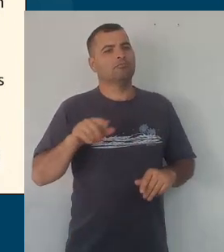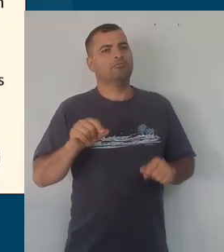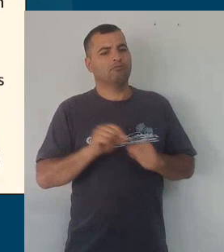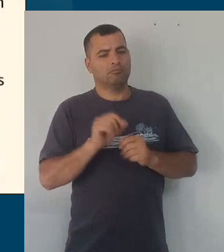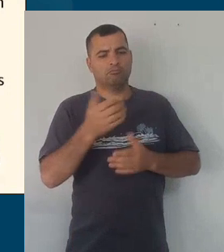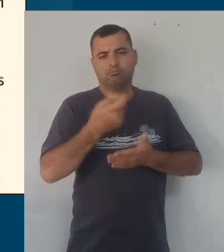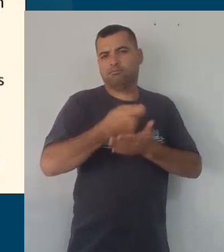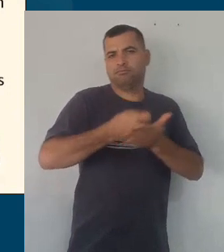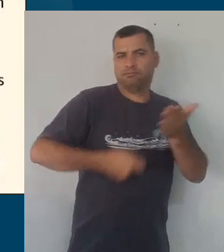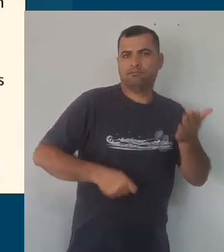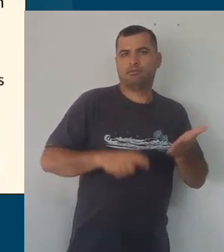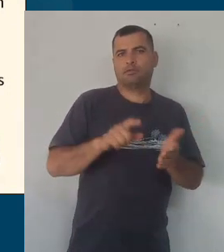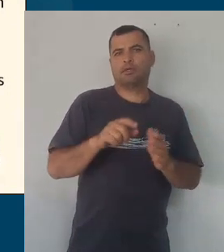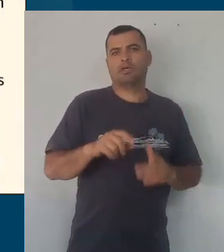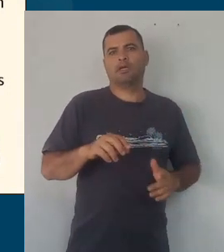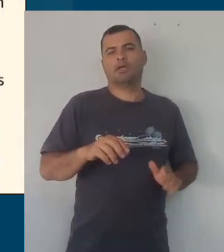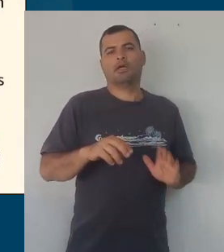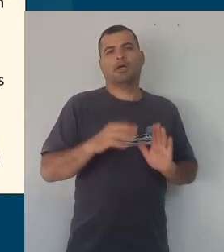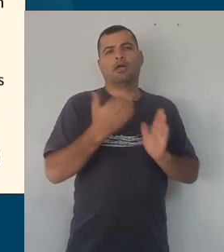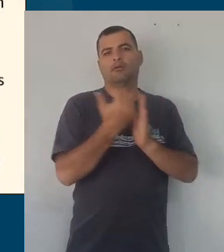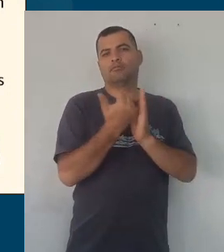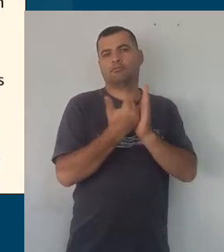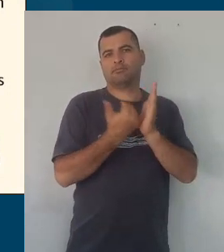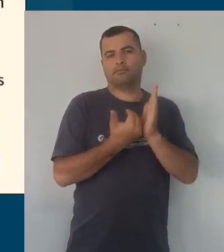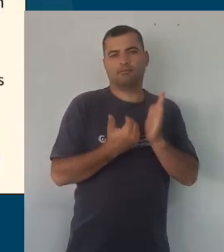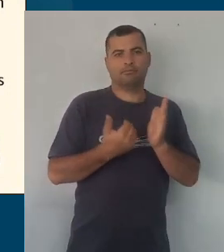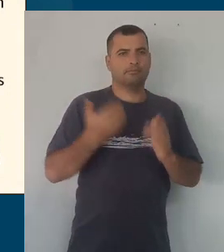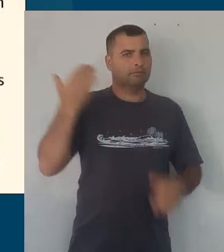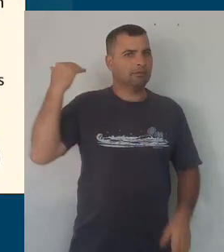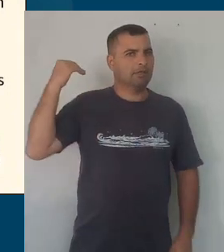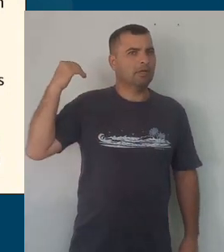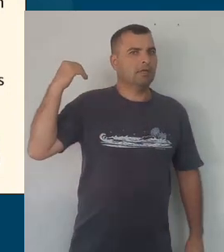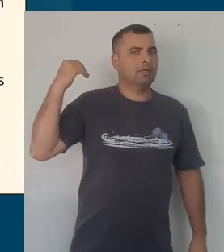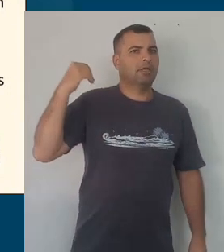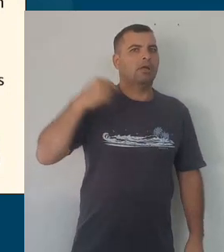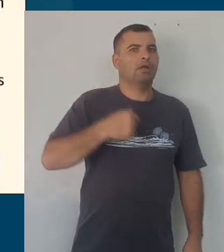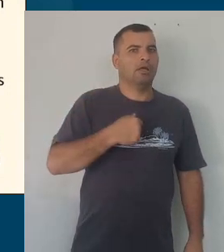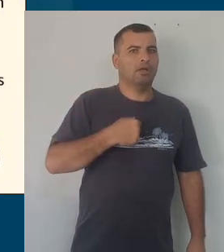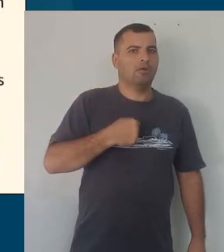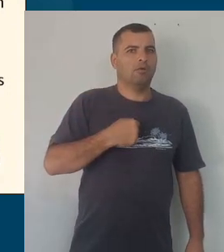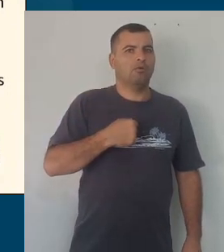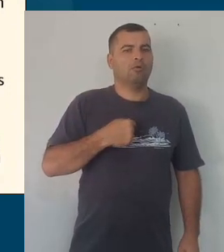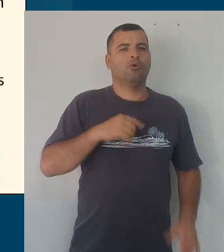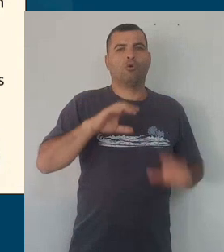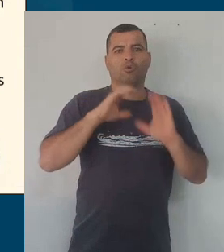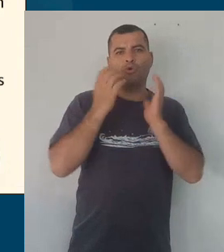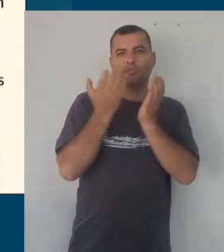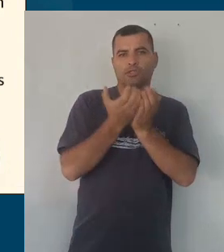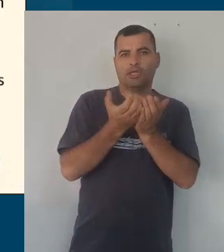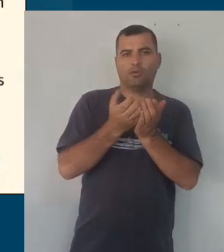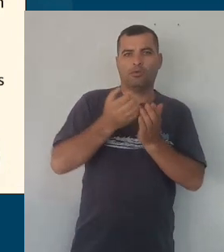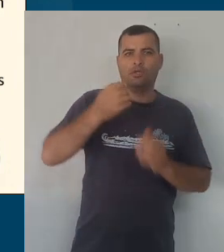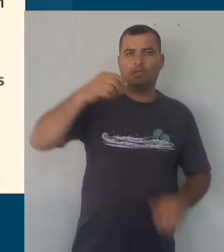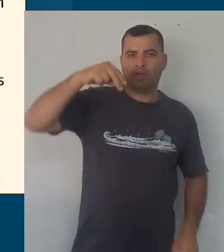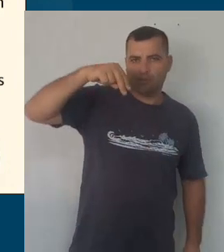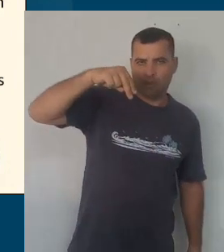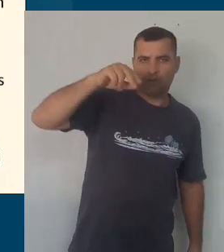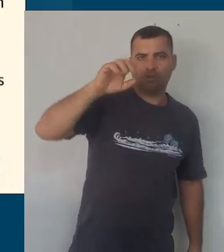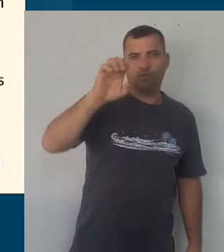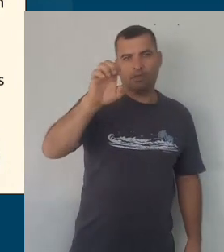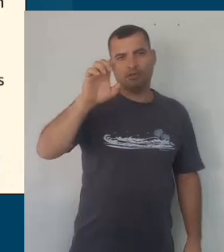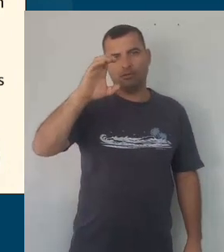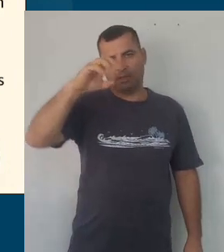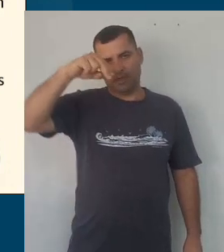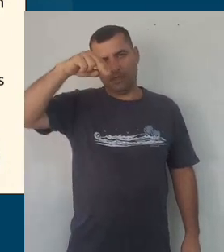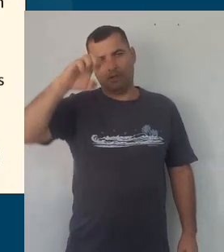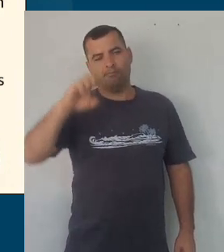da resolução definidora das diretrizes curriculares da educação infantil quando era o membro do Conselho Nacional da Educação. Então,